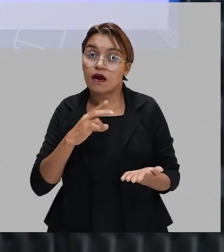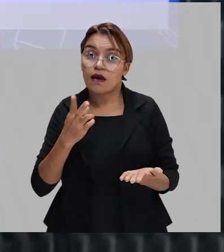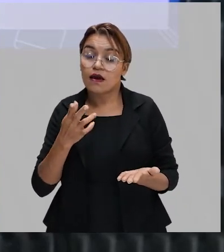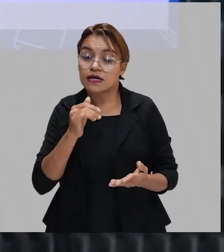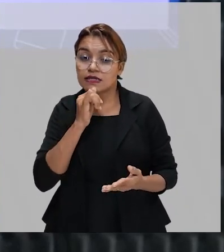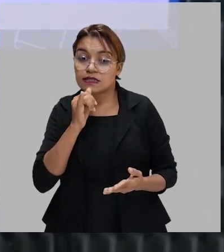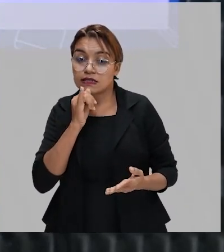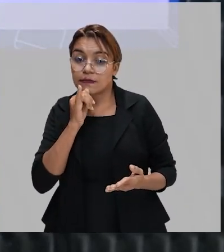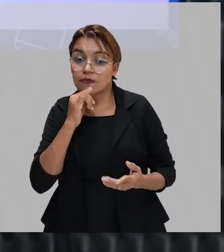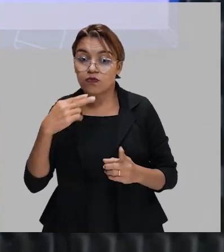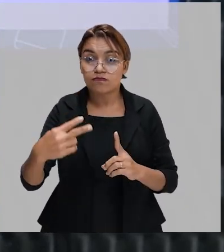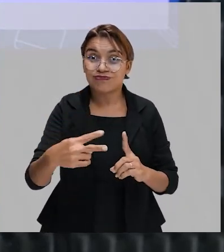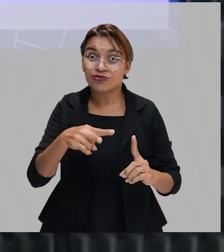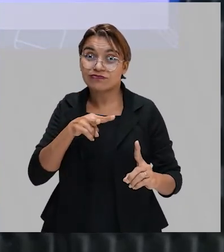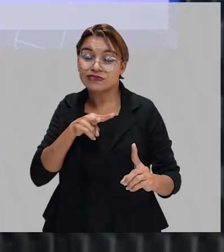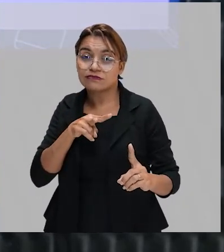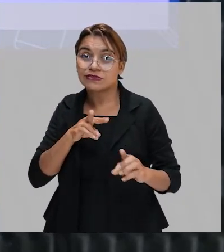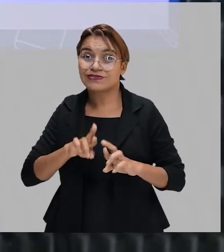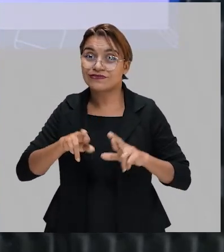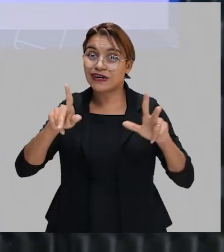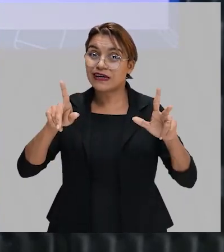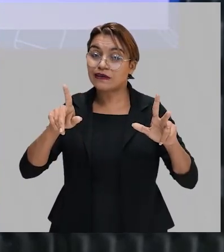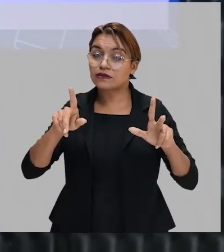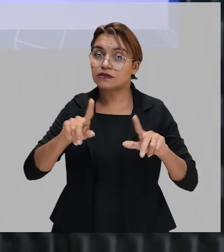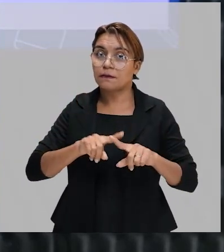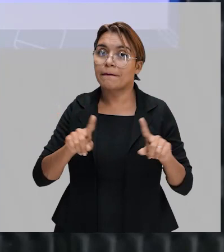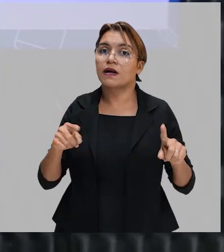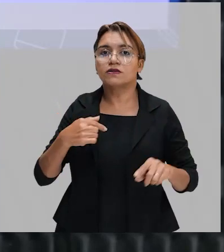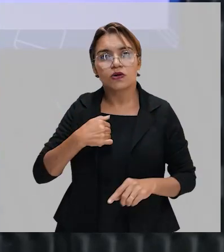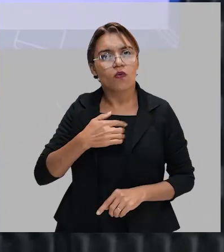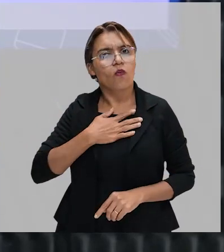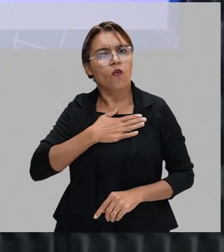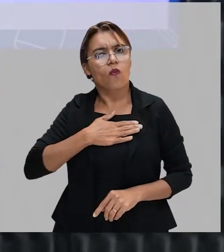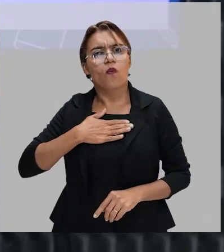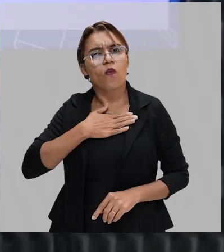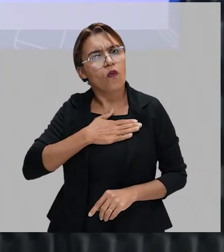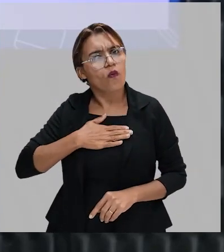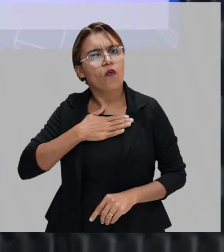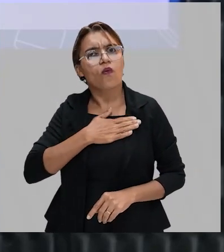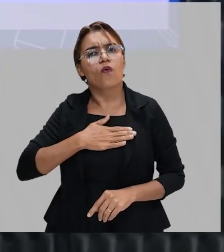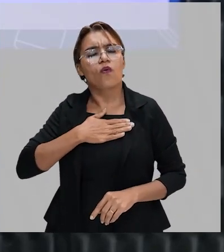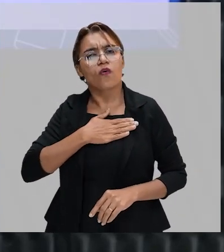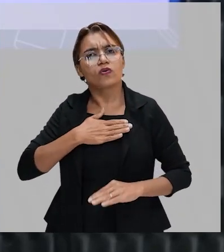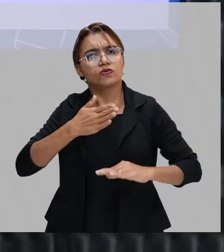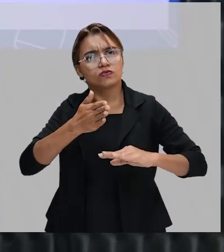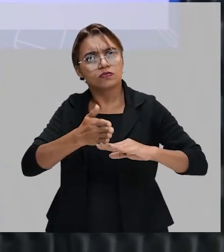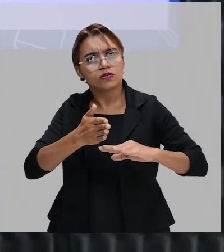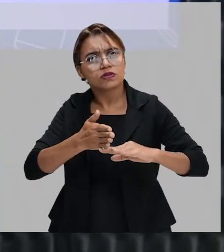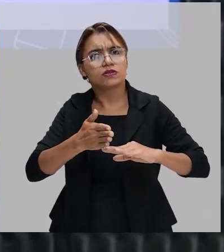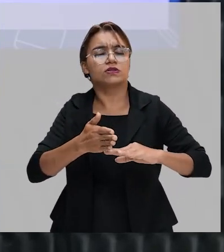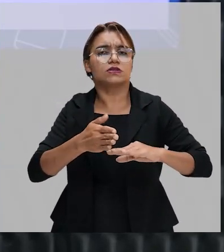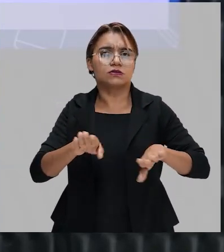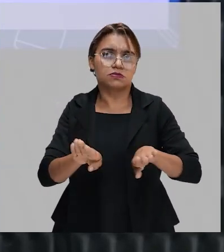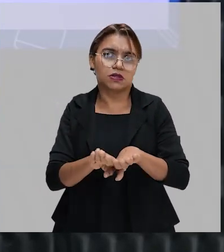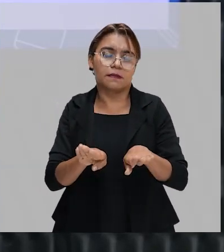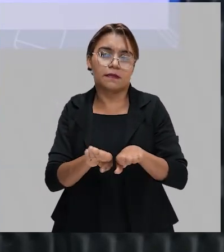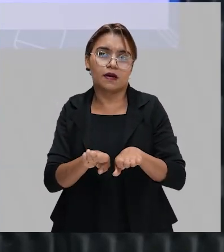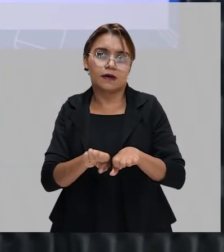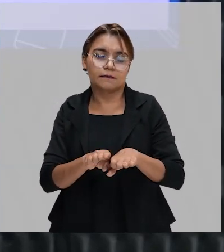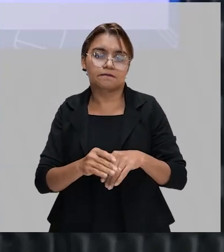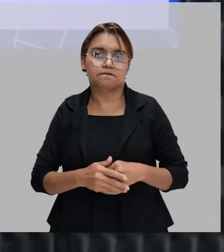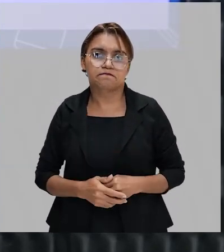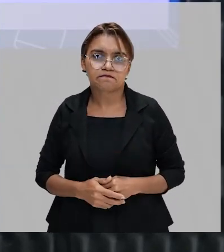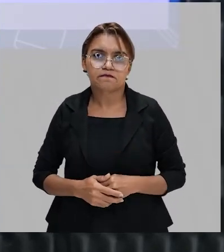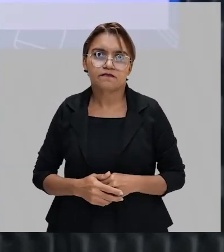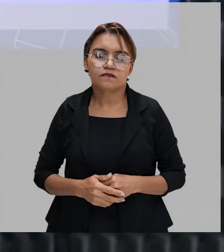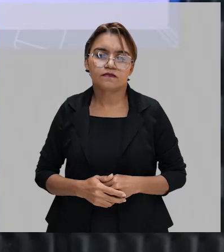eu mais me assemelho. Mas eu gosto muito do modernismo, principalmente da terceira geração. Então, eu gosto muito do Carlos